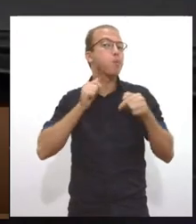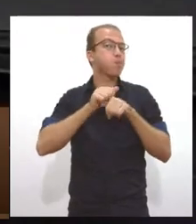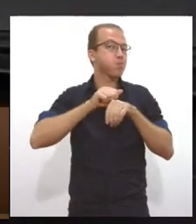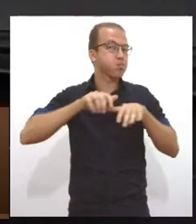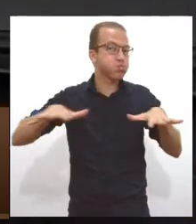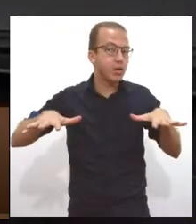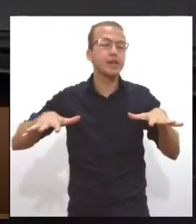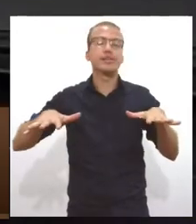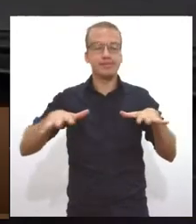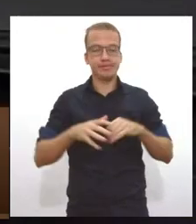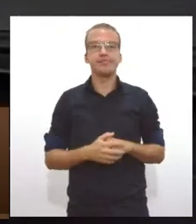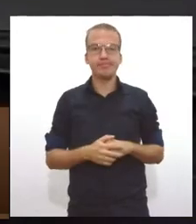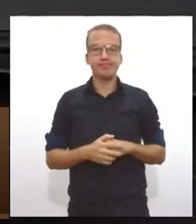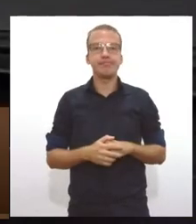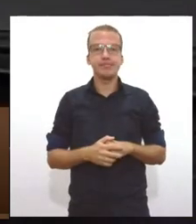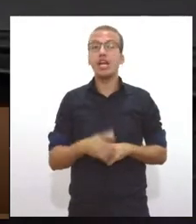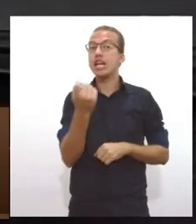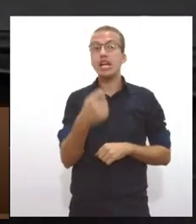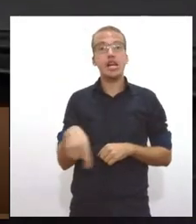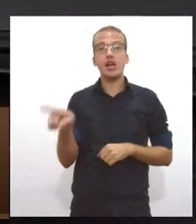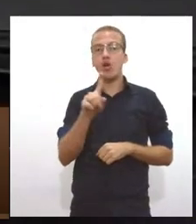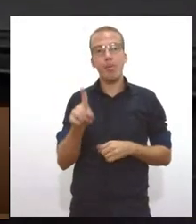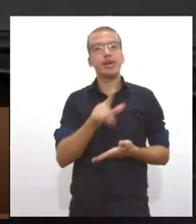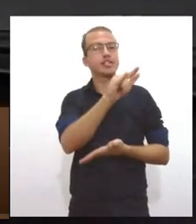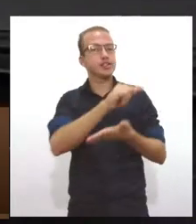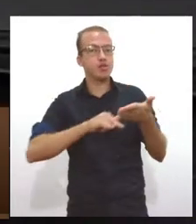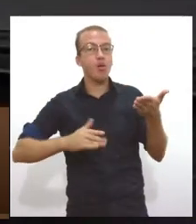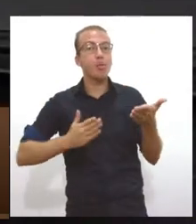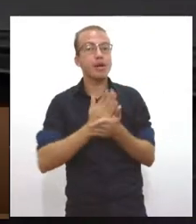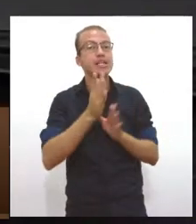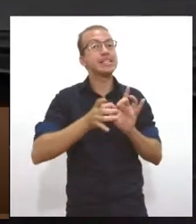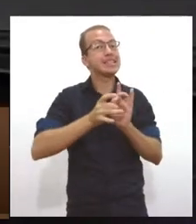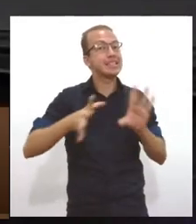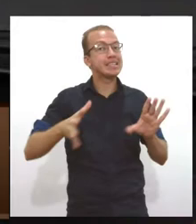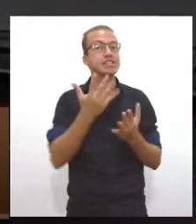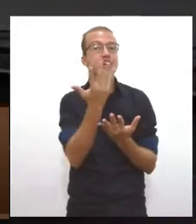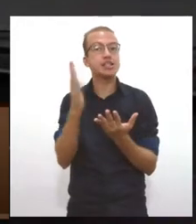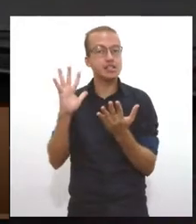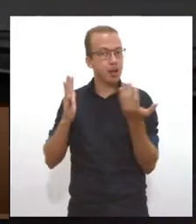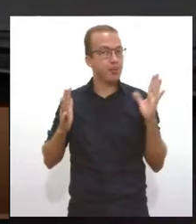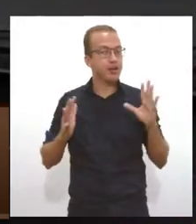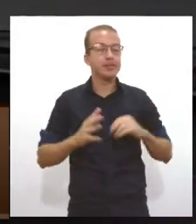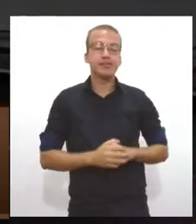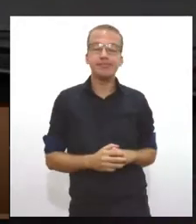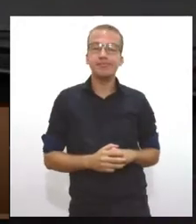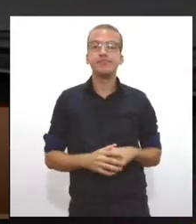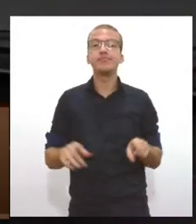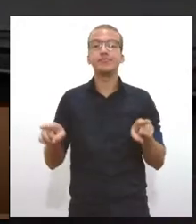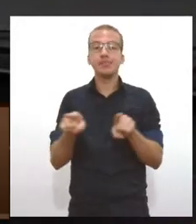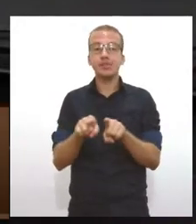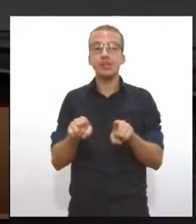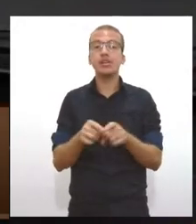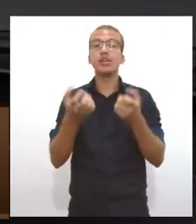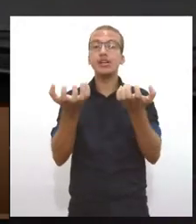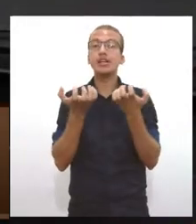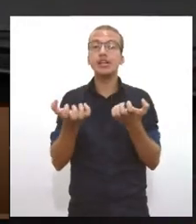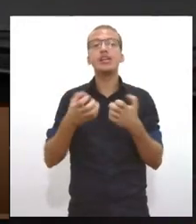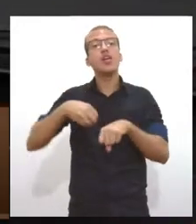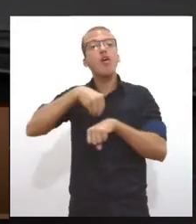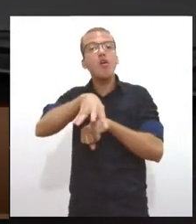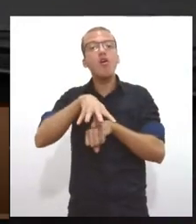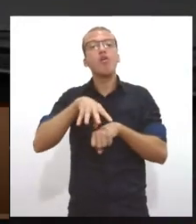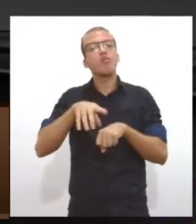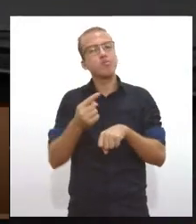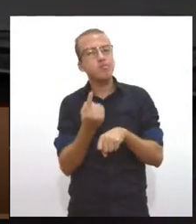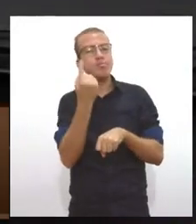degradação, ela é dispensada do licenciamento. Para terminar essa pergunta, eu queria só esclarecer uma coisa, gente não é, embora seja